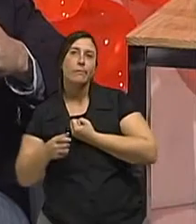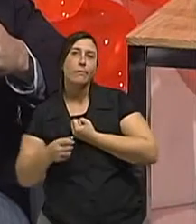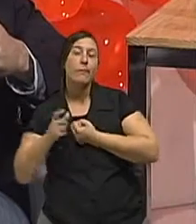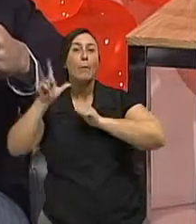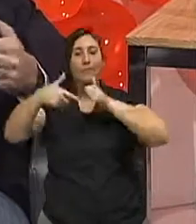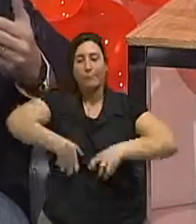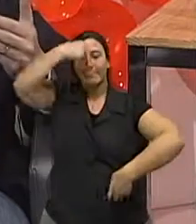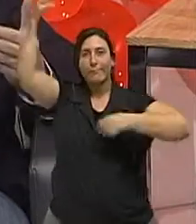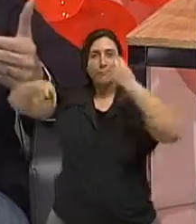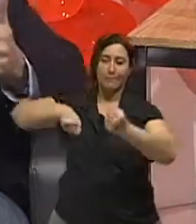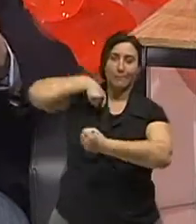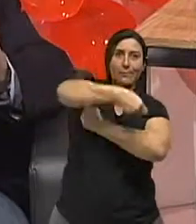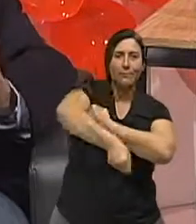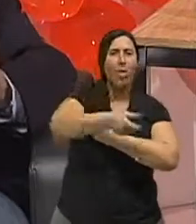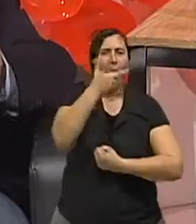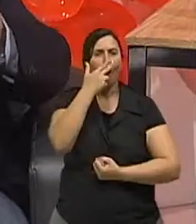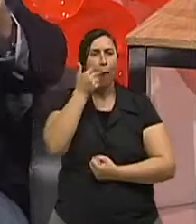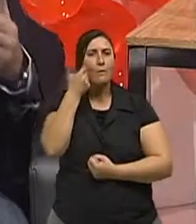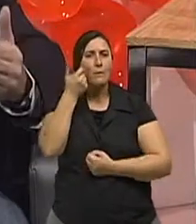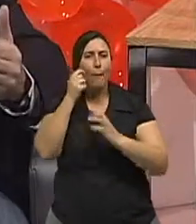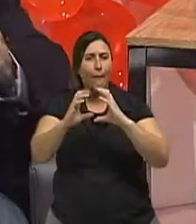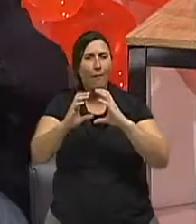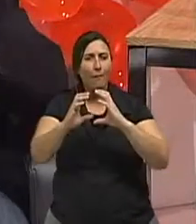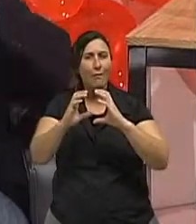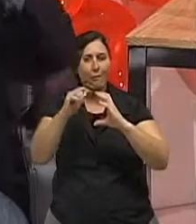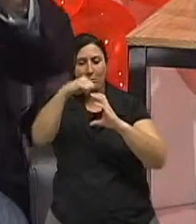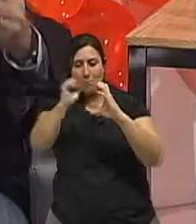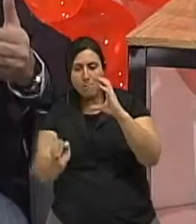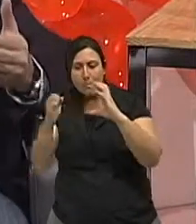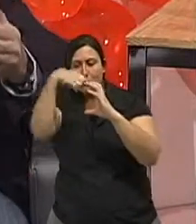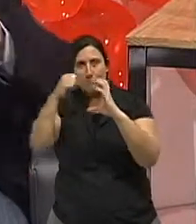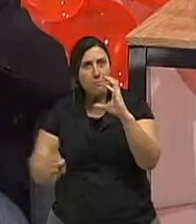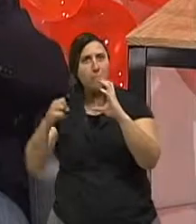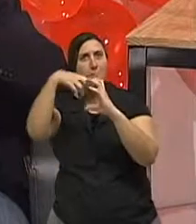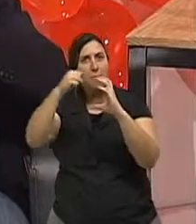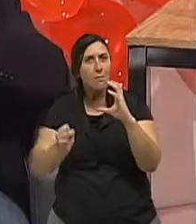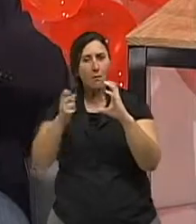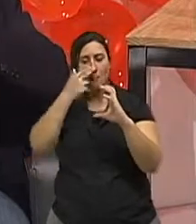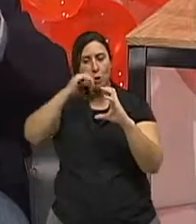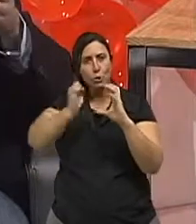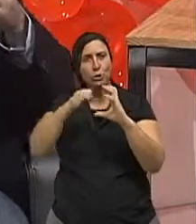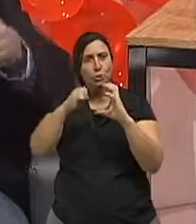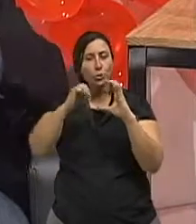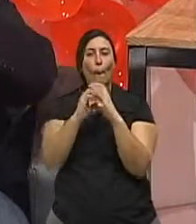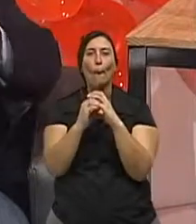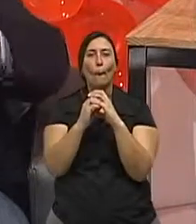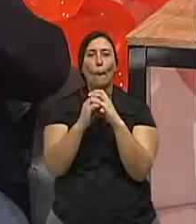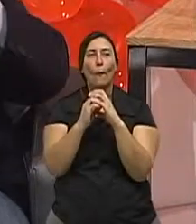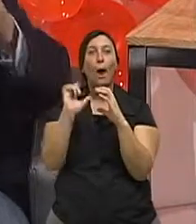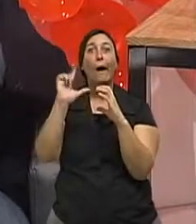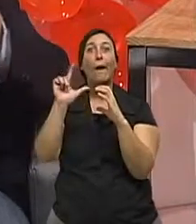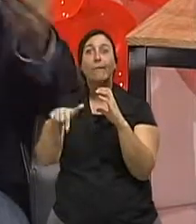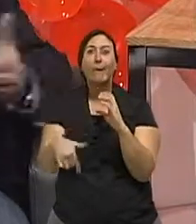mais à vontade. Mas não esqueça que depois vai começar a resfriar, vai começar a diminuir a temperatura na hora de ir embora do trabalho, da